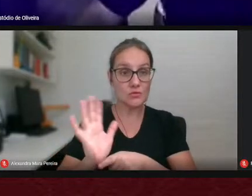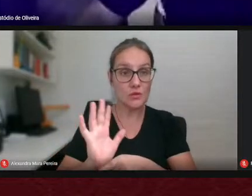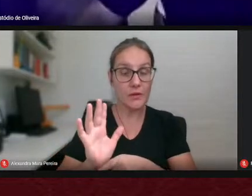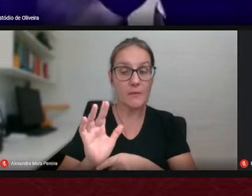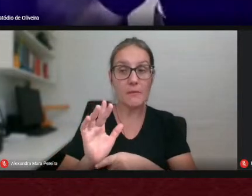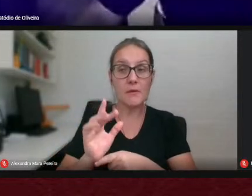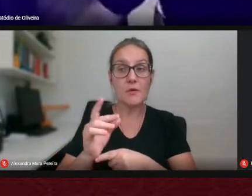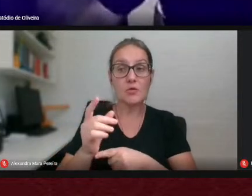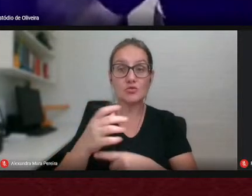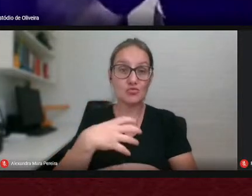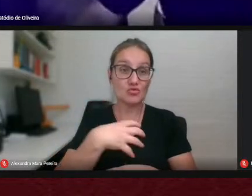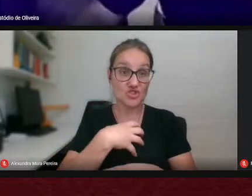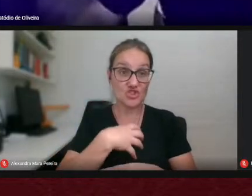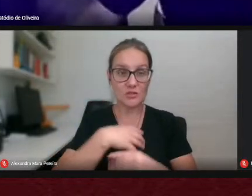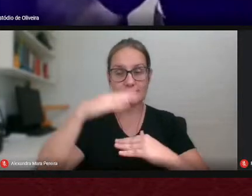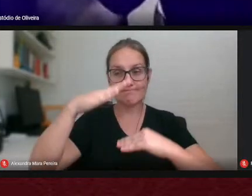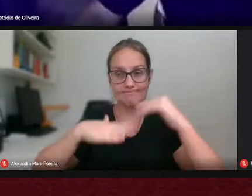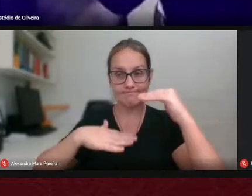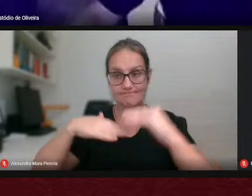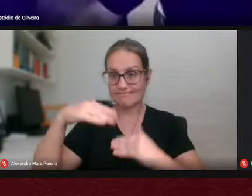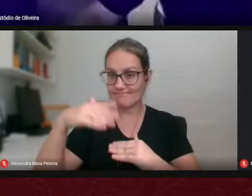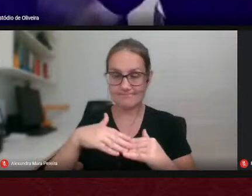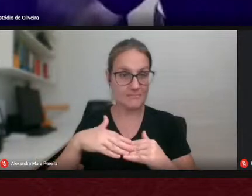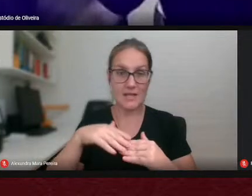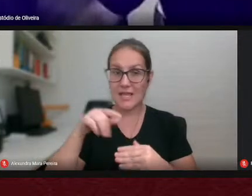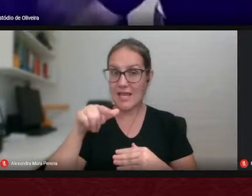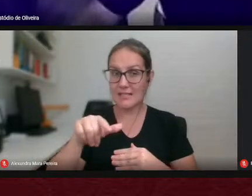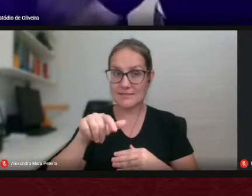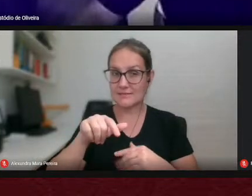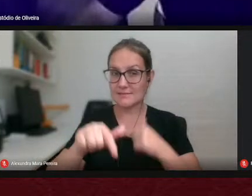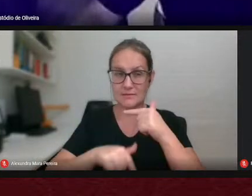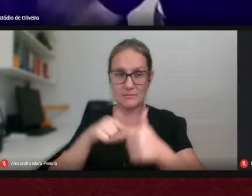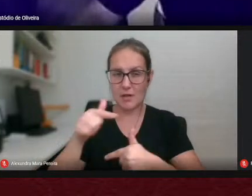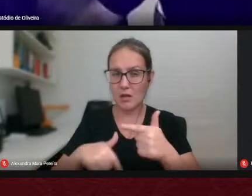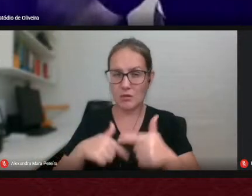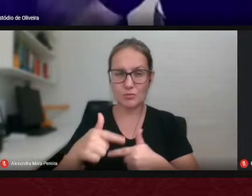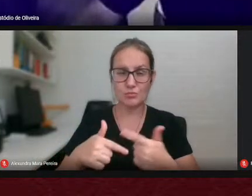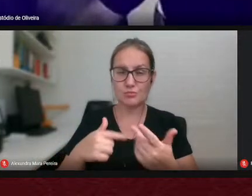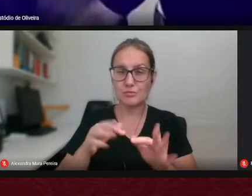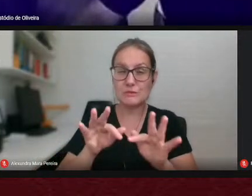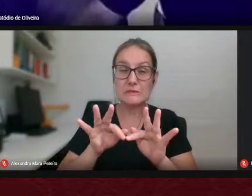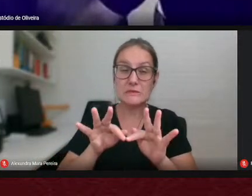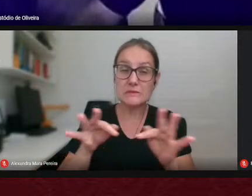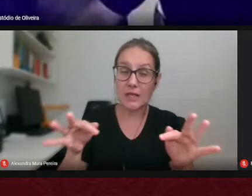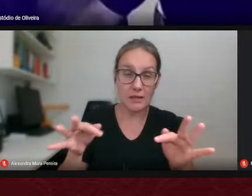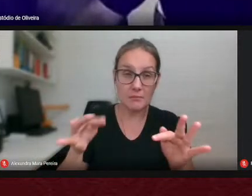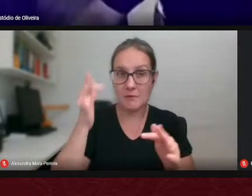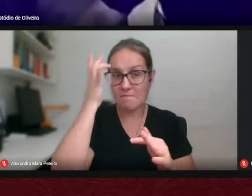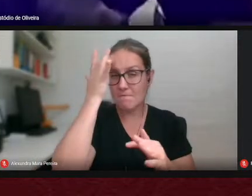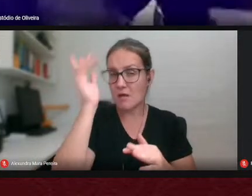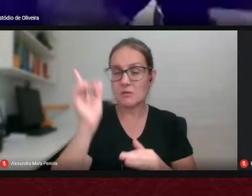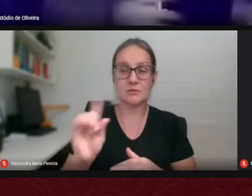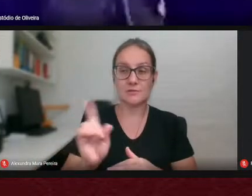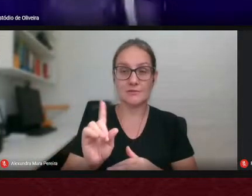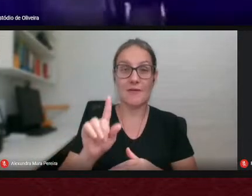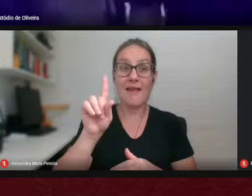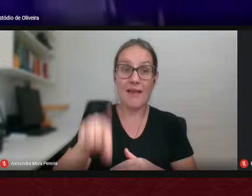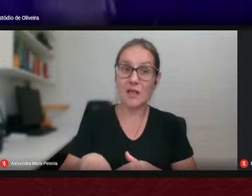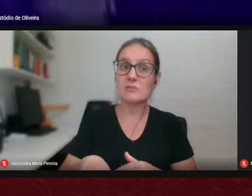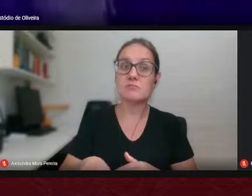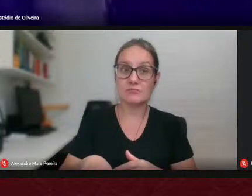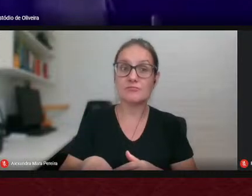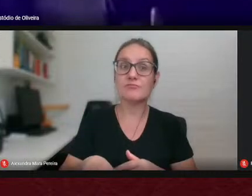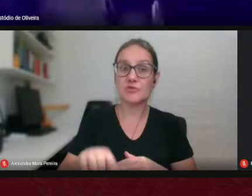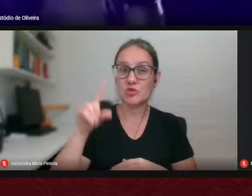profissional essa tarefa não é uma tarefa muito muito fácil é uma tarefa na verdade bastante